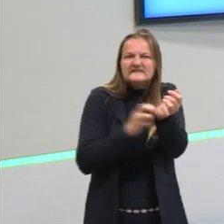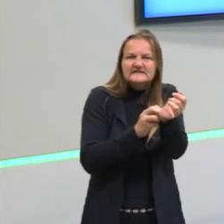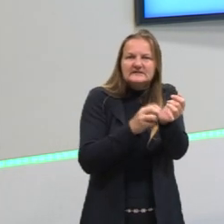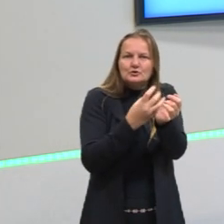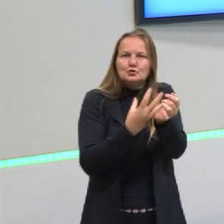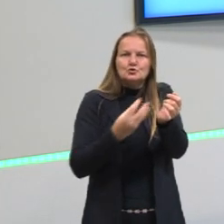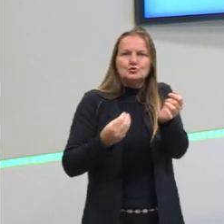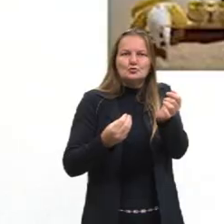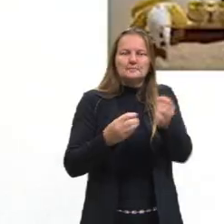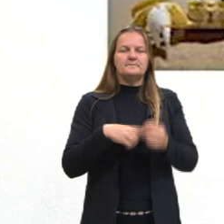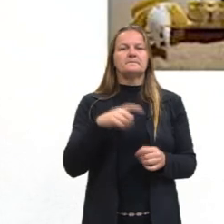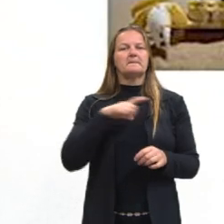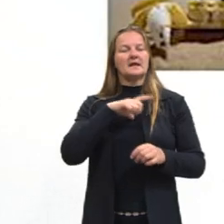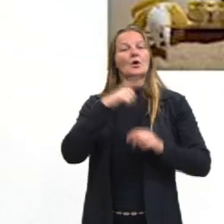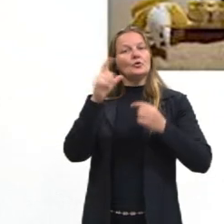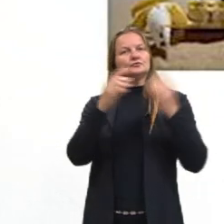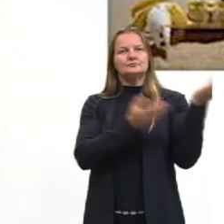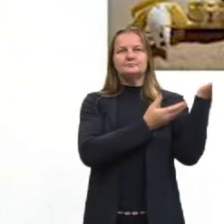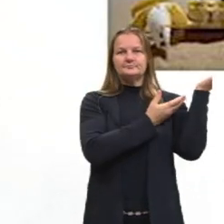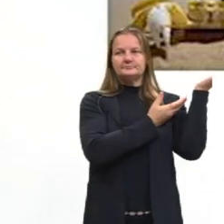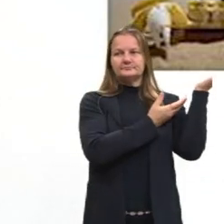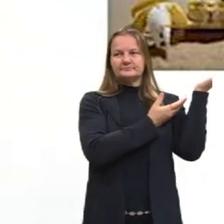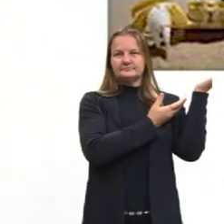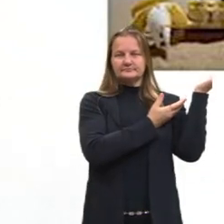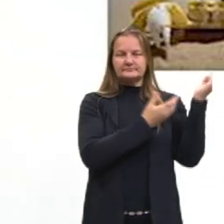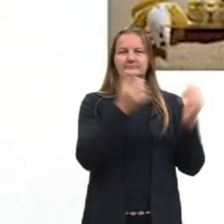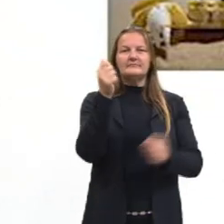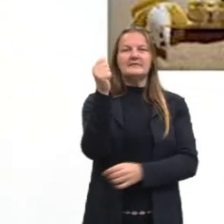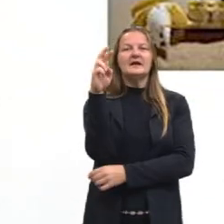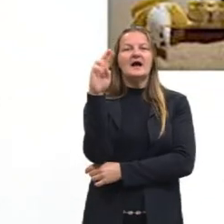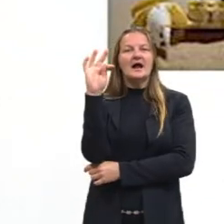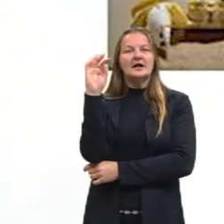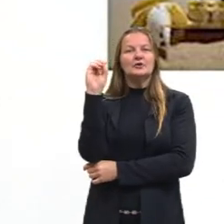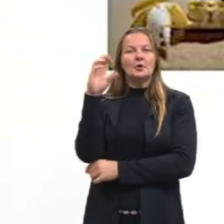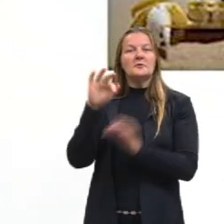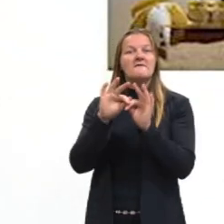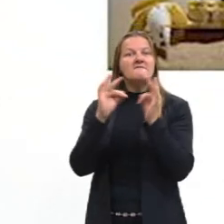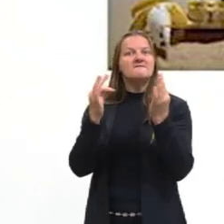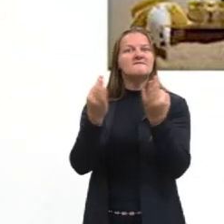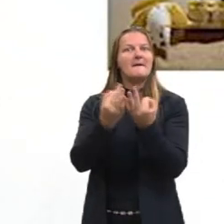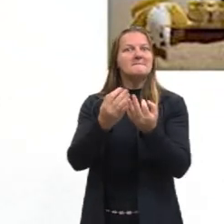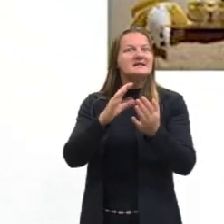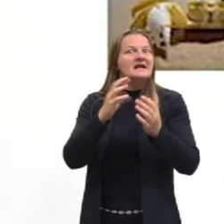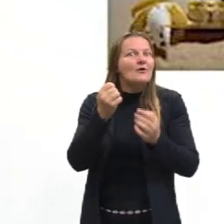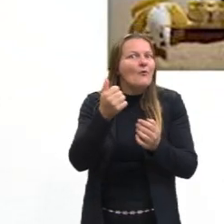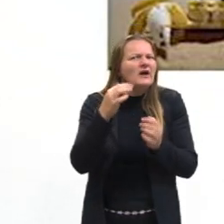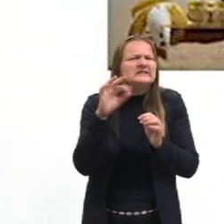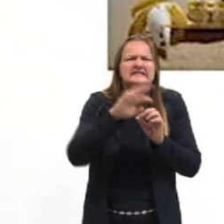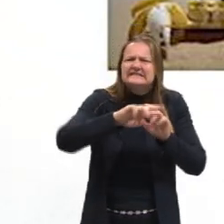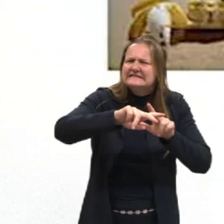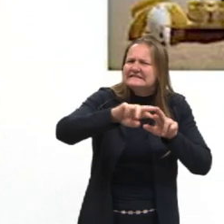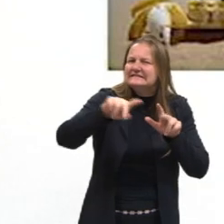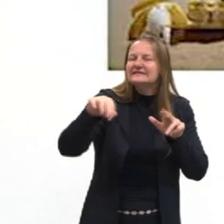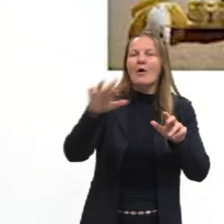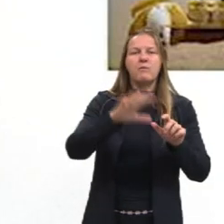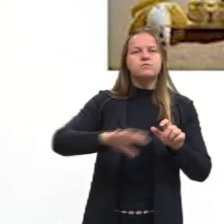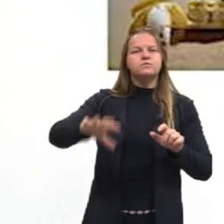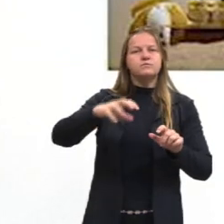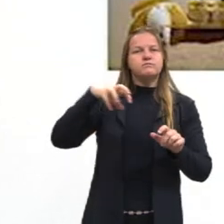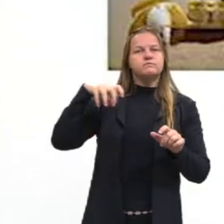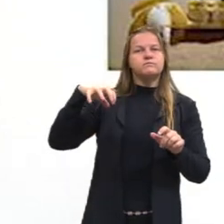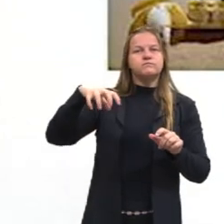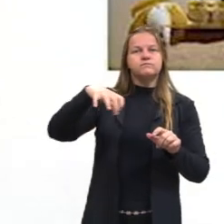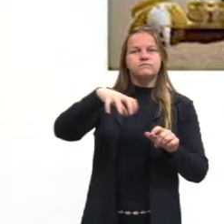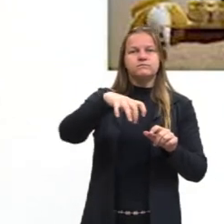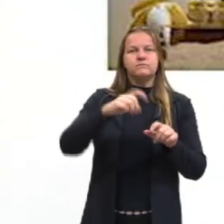Artrópoda. Os artrópodes. Eles são um grupo mais diverso. Tem diversas